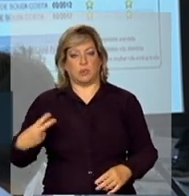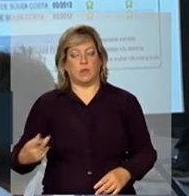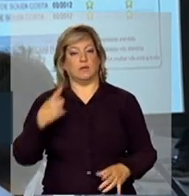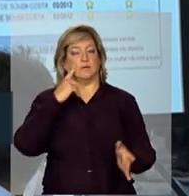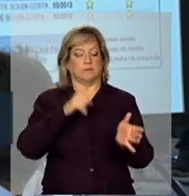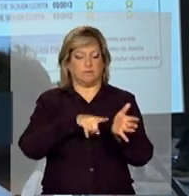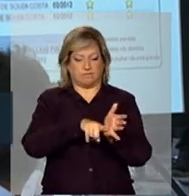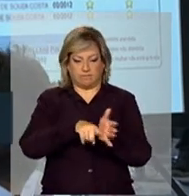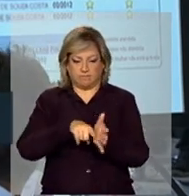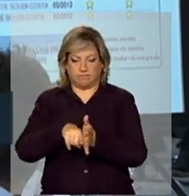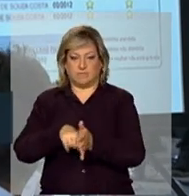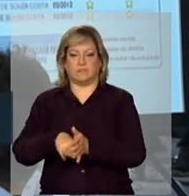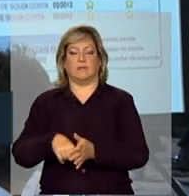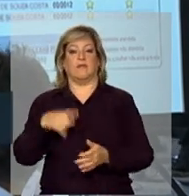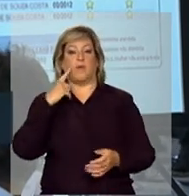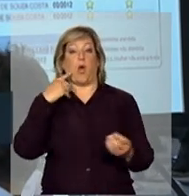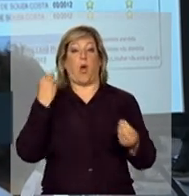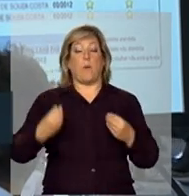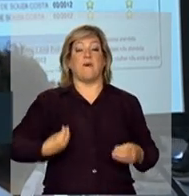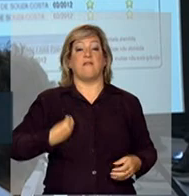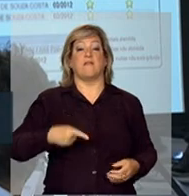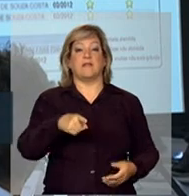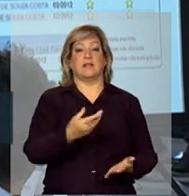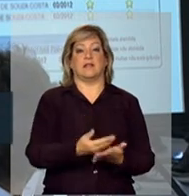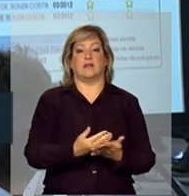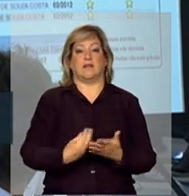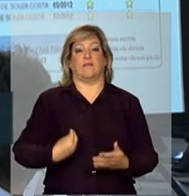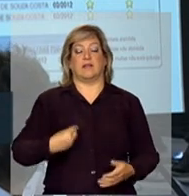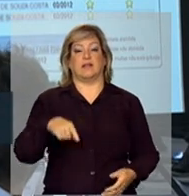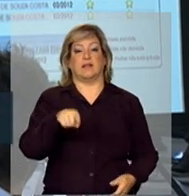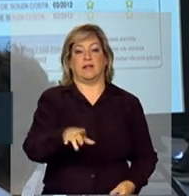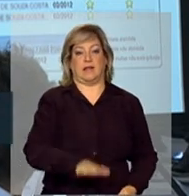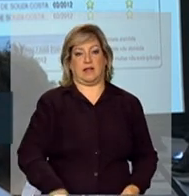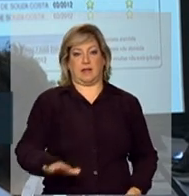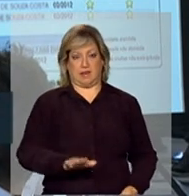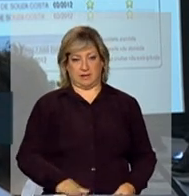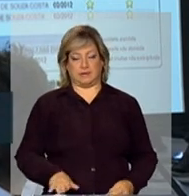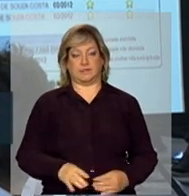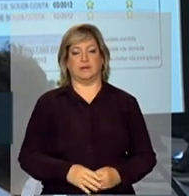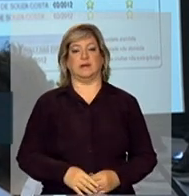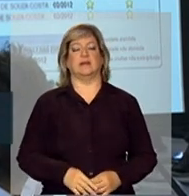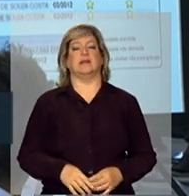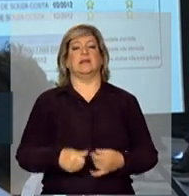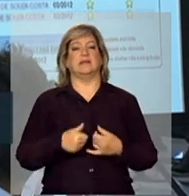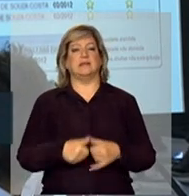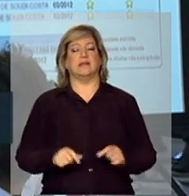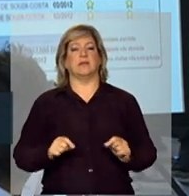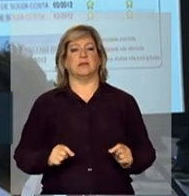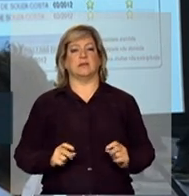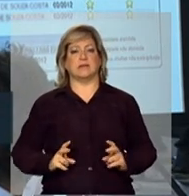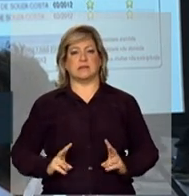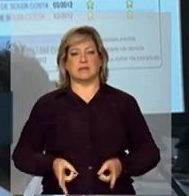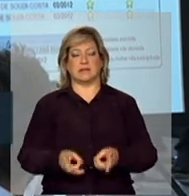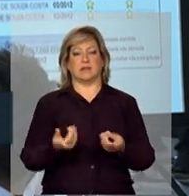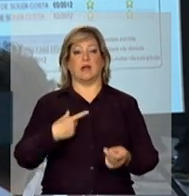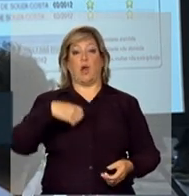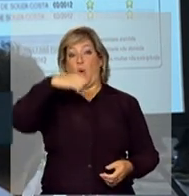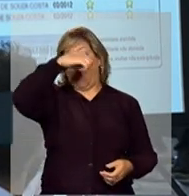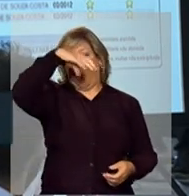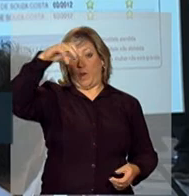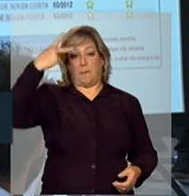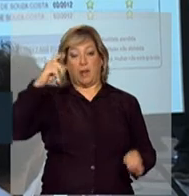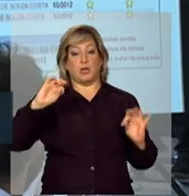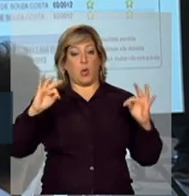a cada dois meses, da mesma forma como nós fazemos na área de saúde. E estamos incorporando cada vez mais informações, como eu disse, luz para todos.